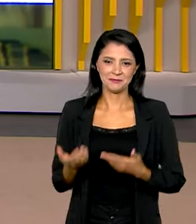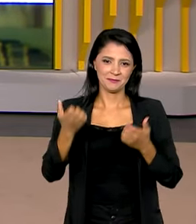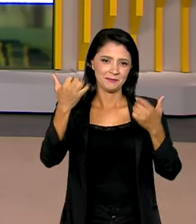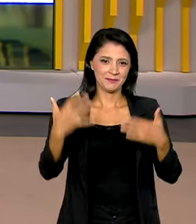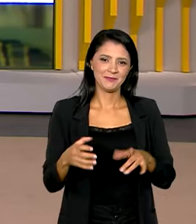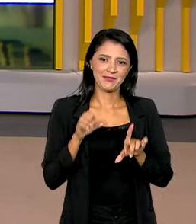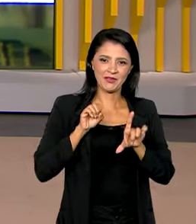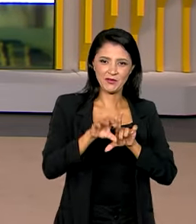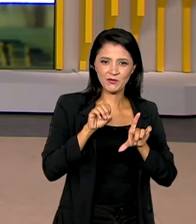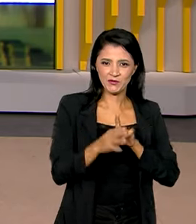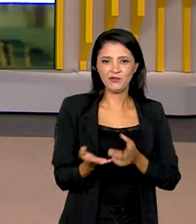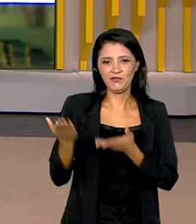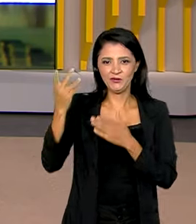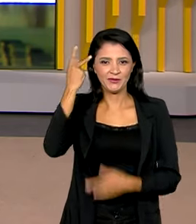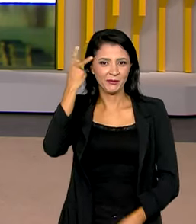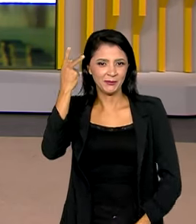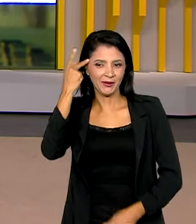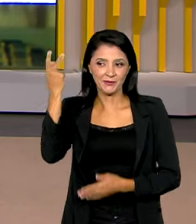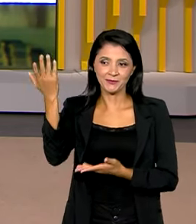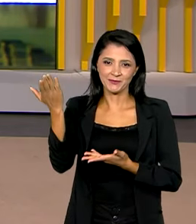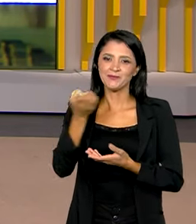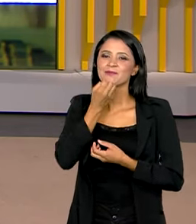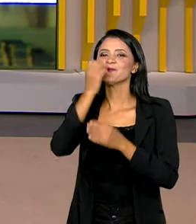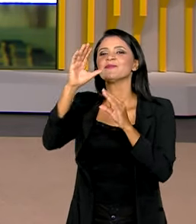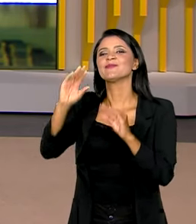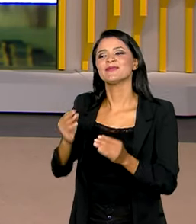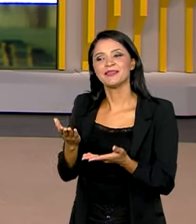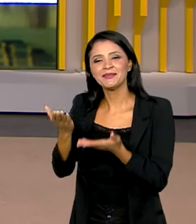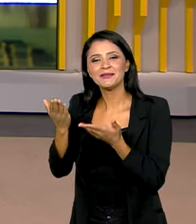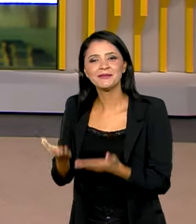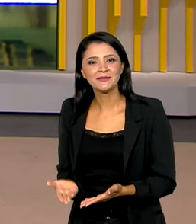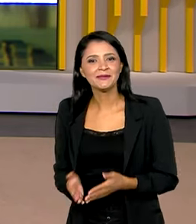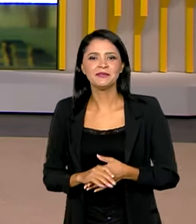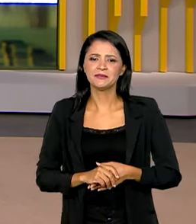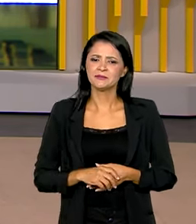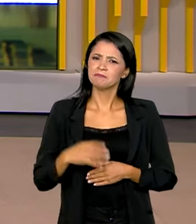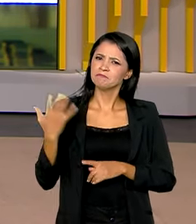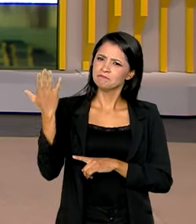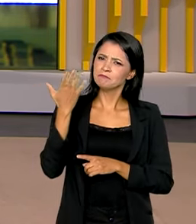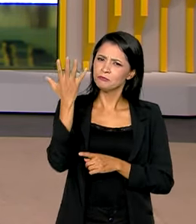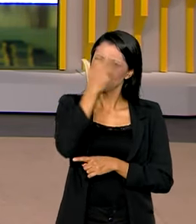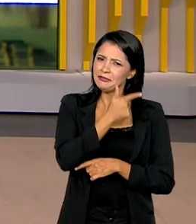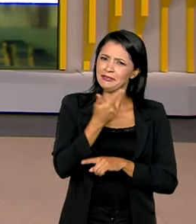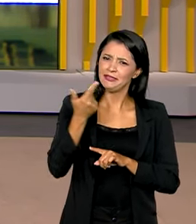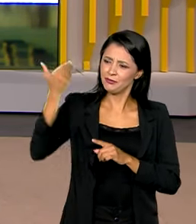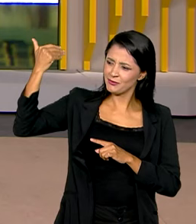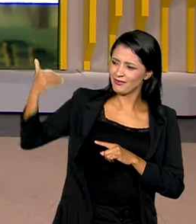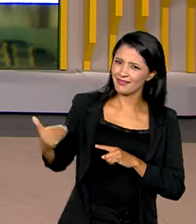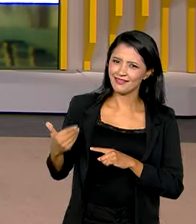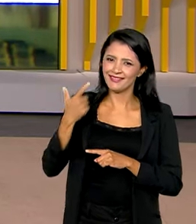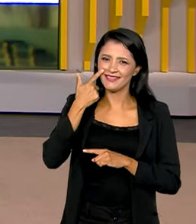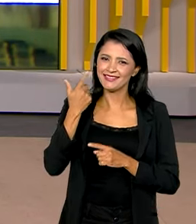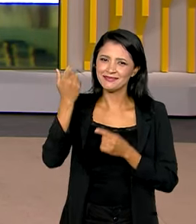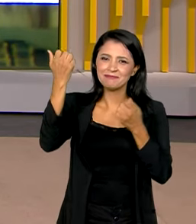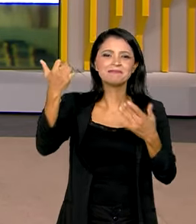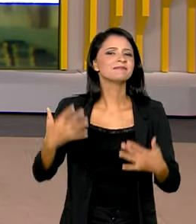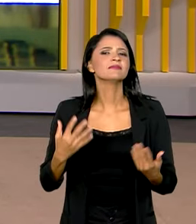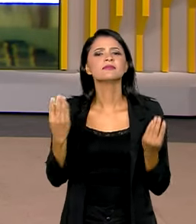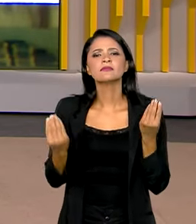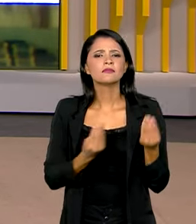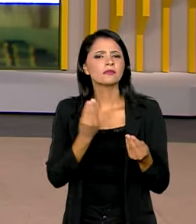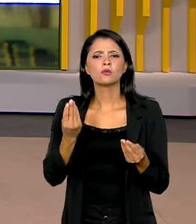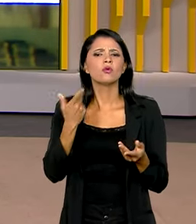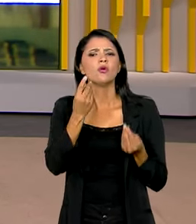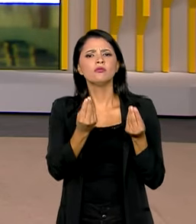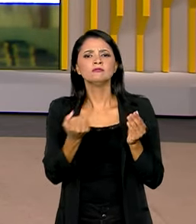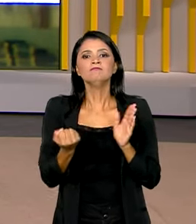ao vivo, direto, de São Paulo. Boa noite pra você, Vanessa. Nesse cenário maravilhoso aí atrás, né? Explica pra gente qual o